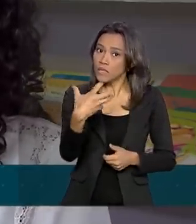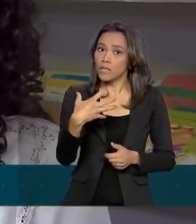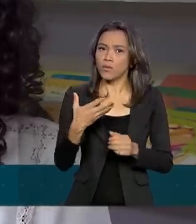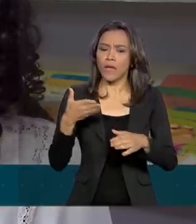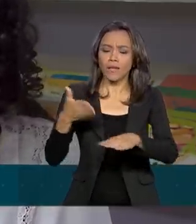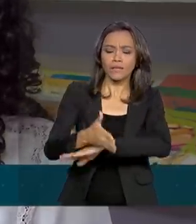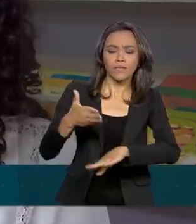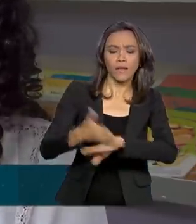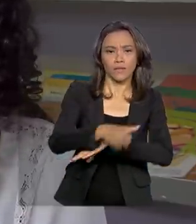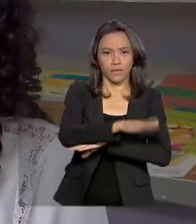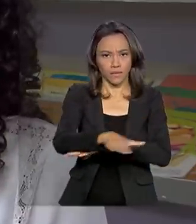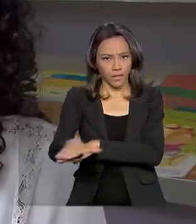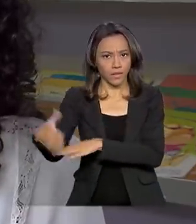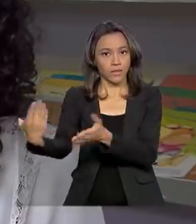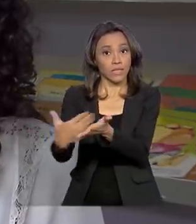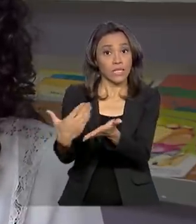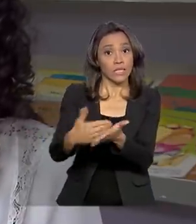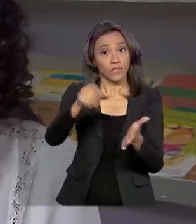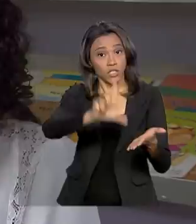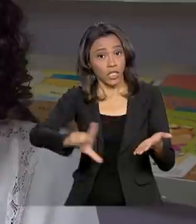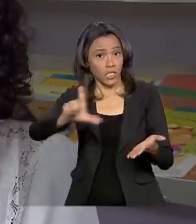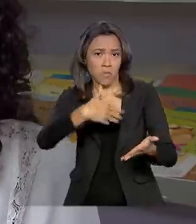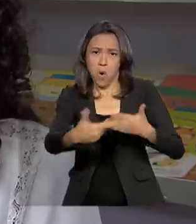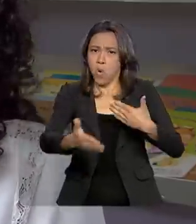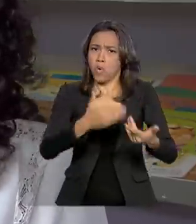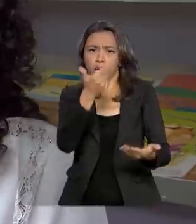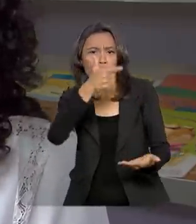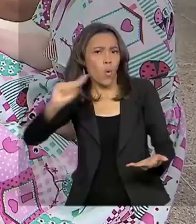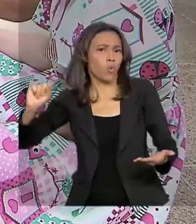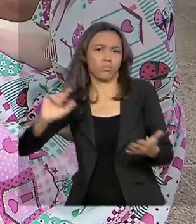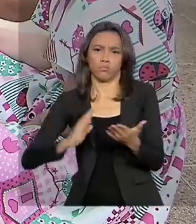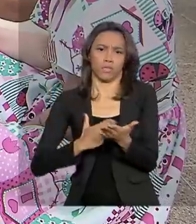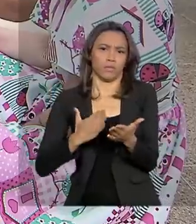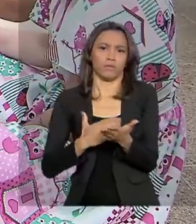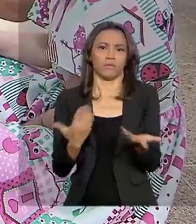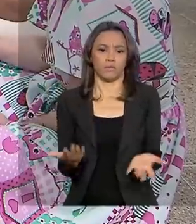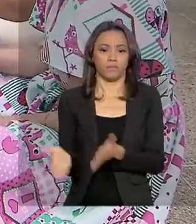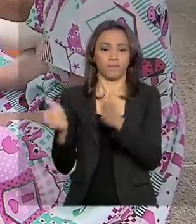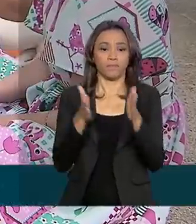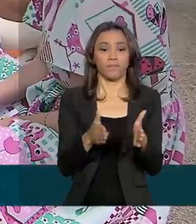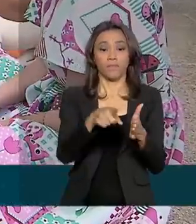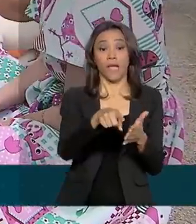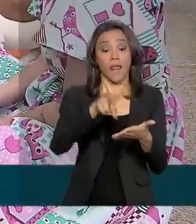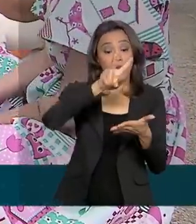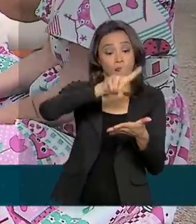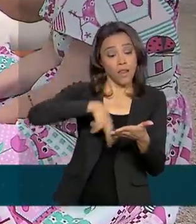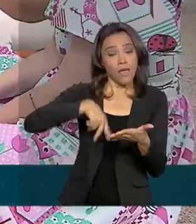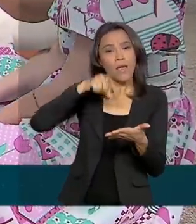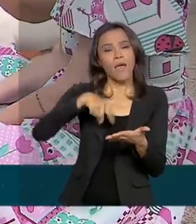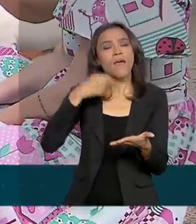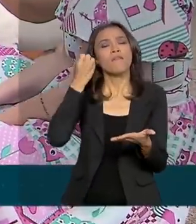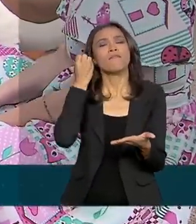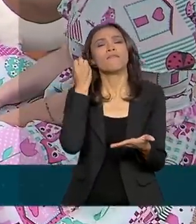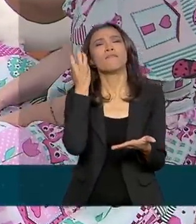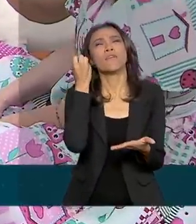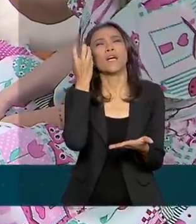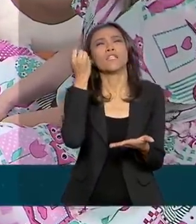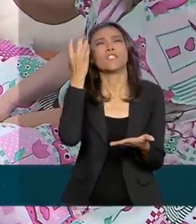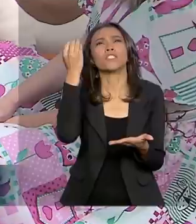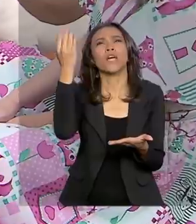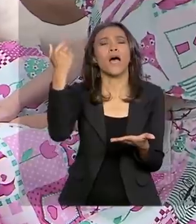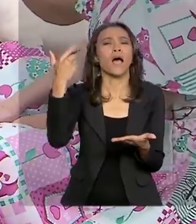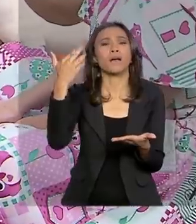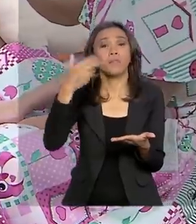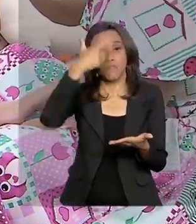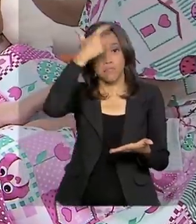crianças a livros literários ou qualquer outro material de leitura. Ler é viajar para universos distantes sem